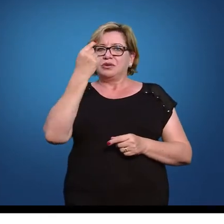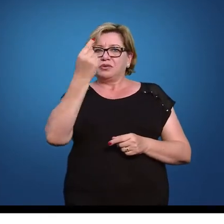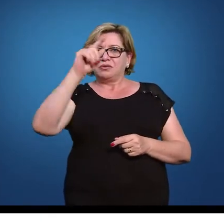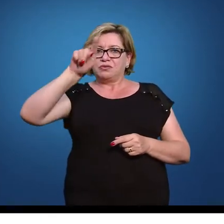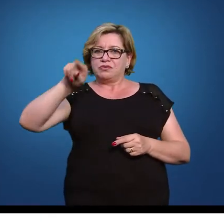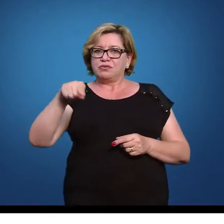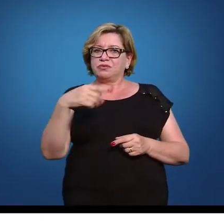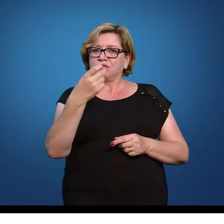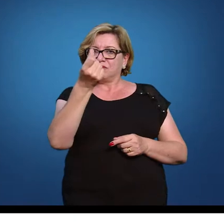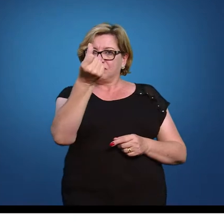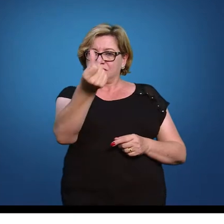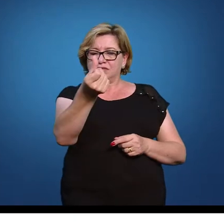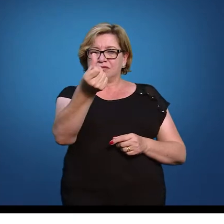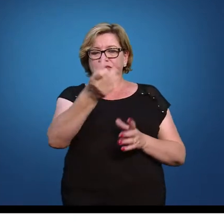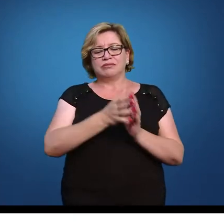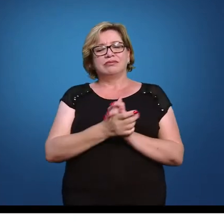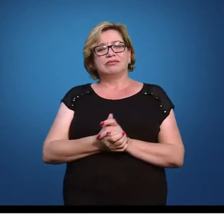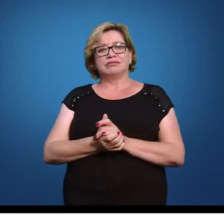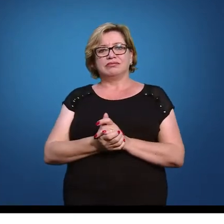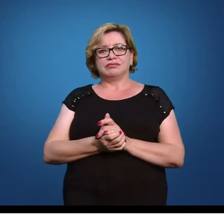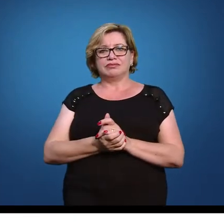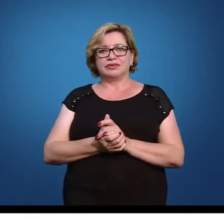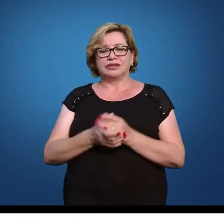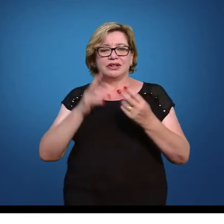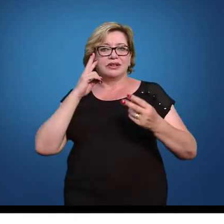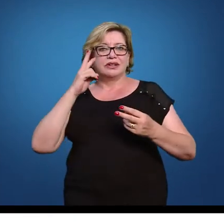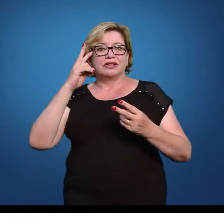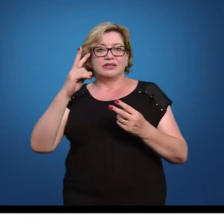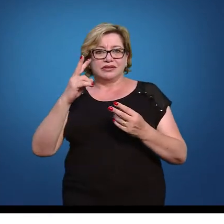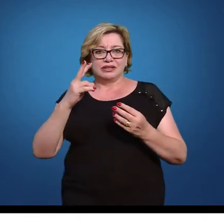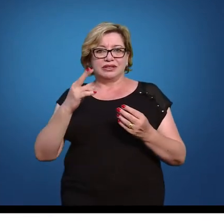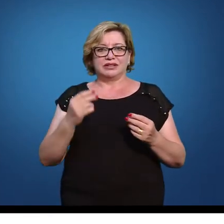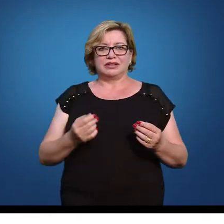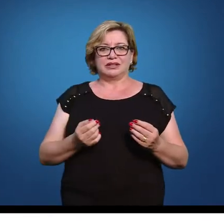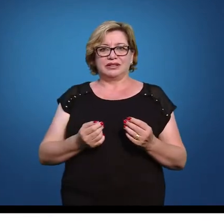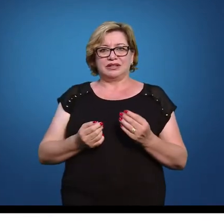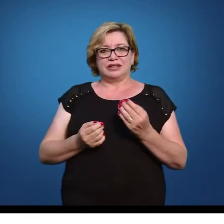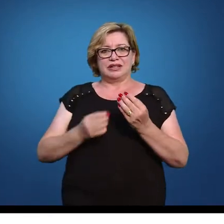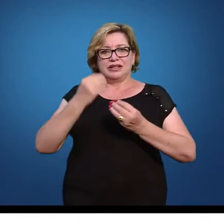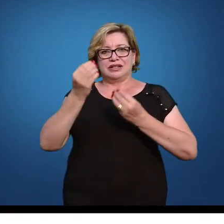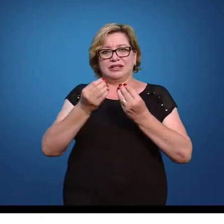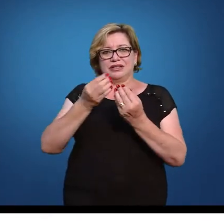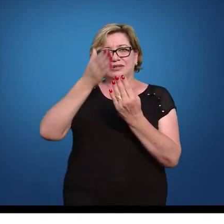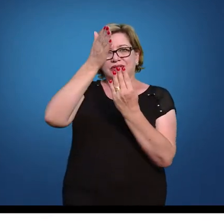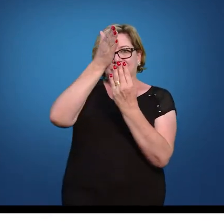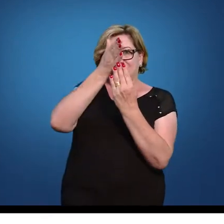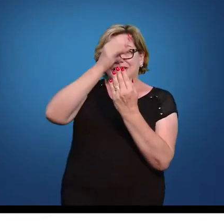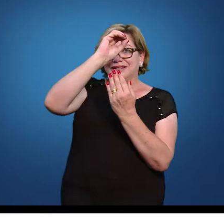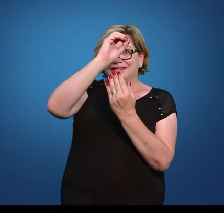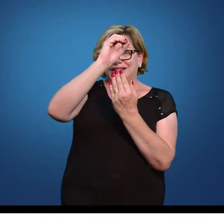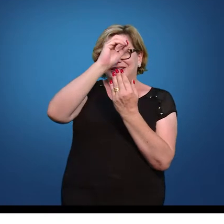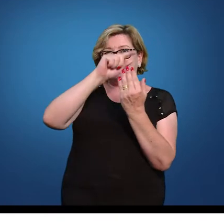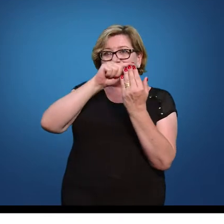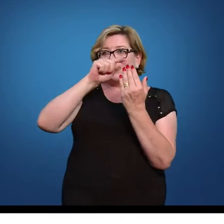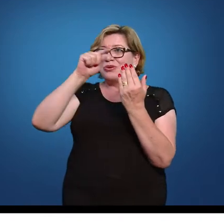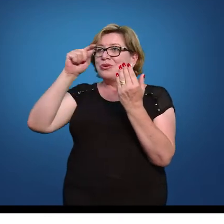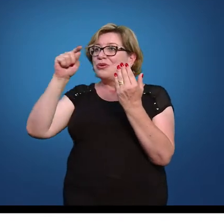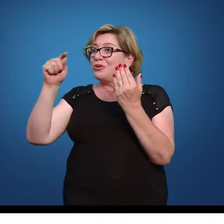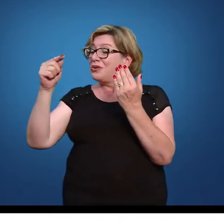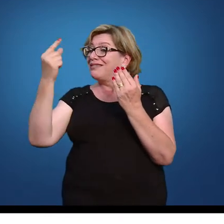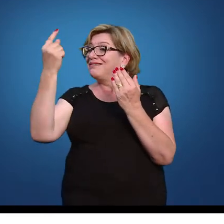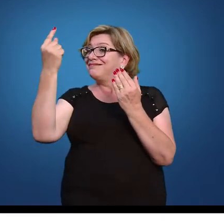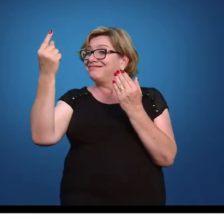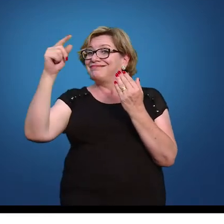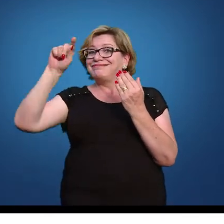,6 então analise lá a minha média padronizada virou zero o 53